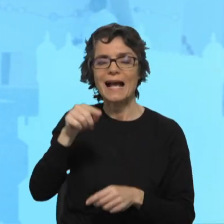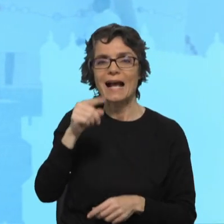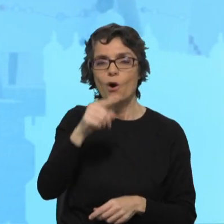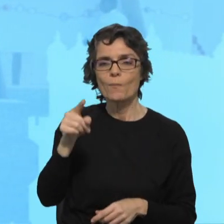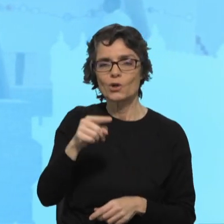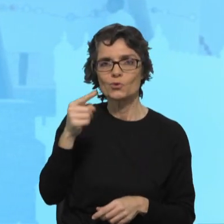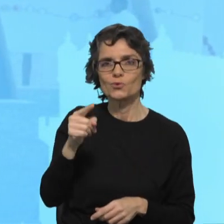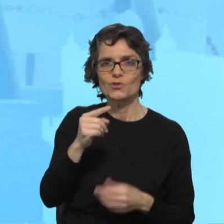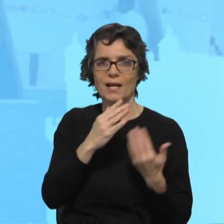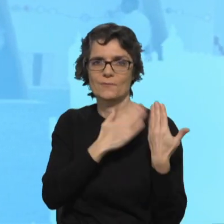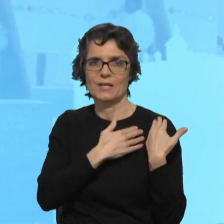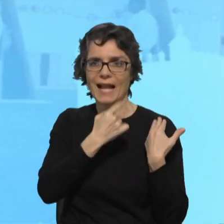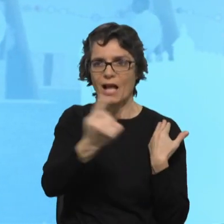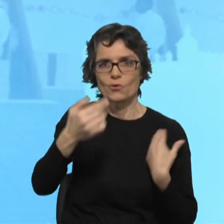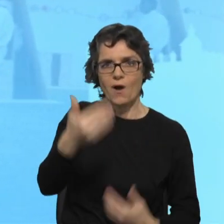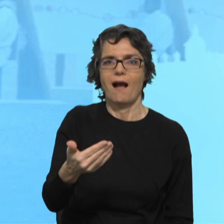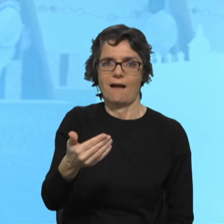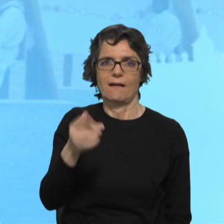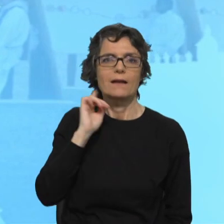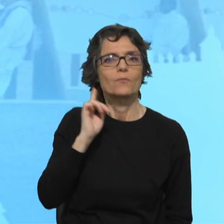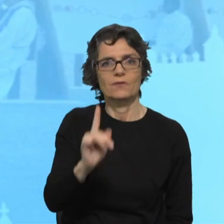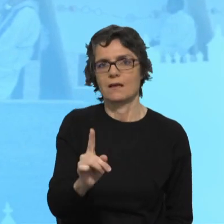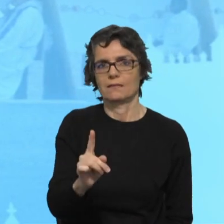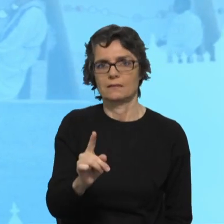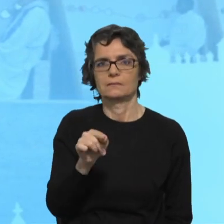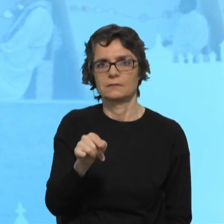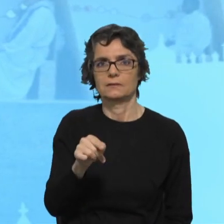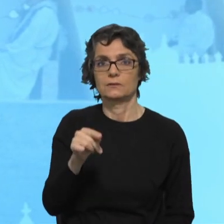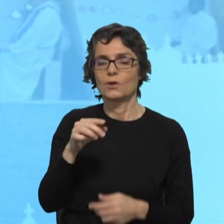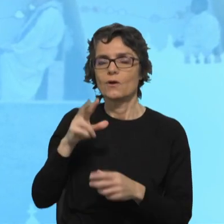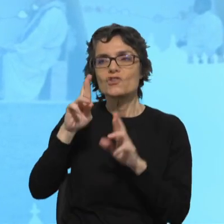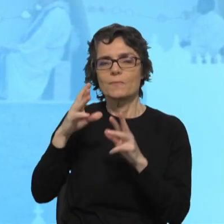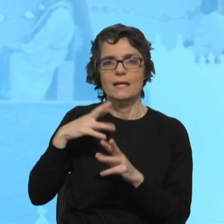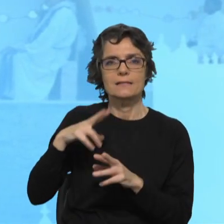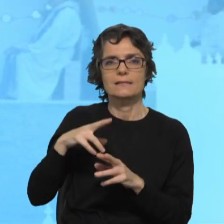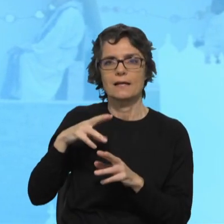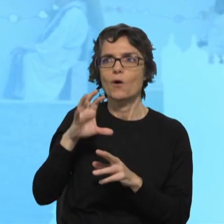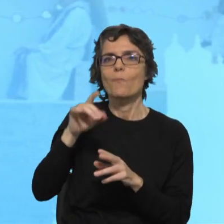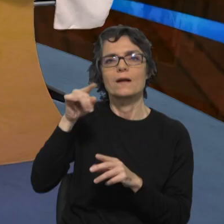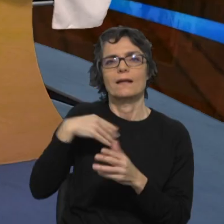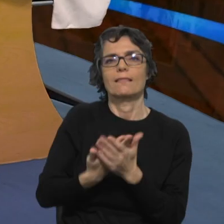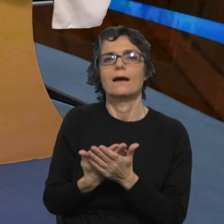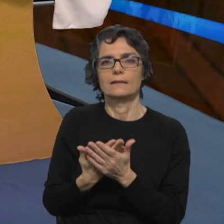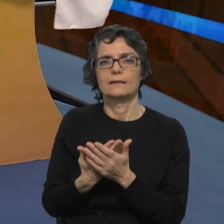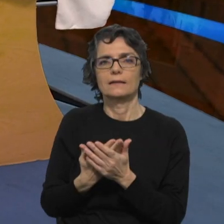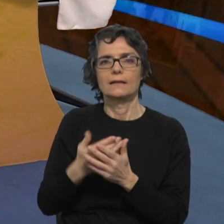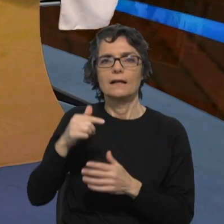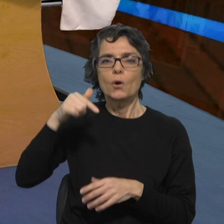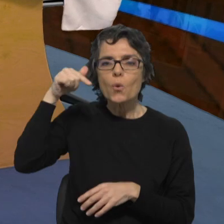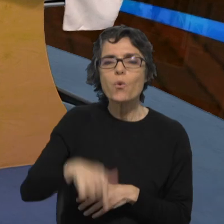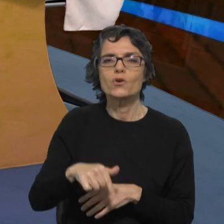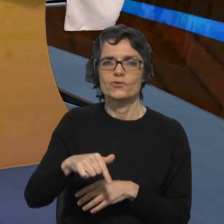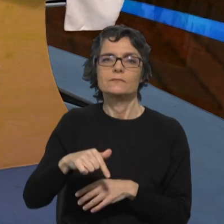é essa esperança neste país de que fala a Rita, que eu diria que não é só o futuro, é hoje, e hoje,